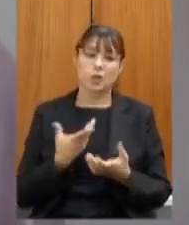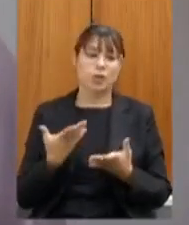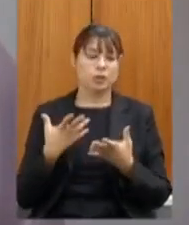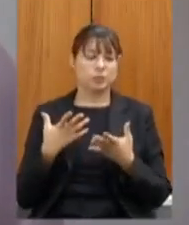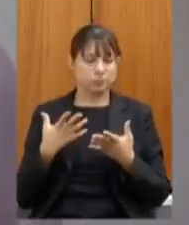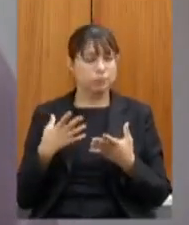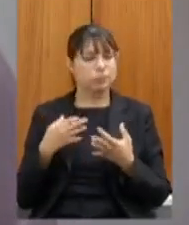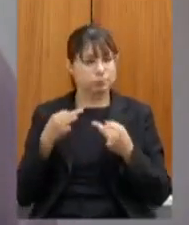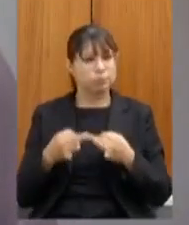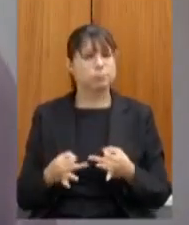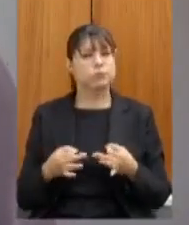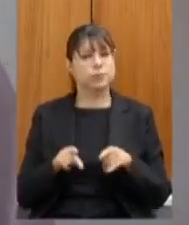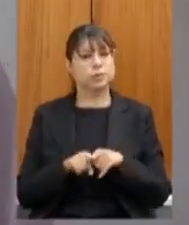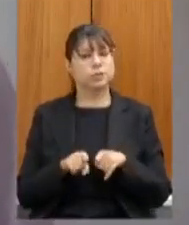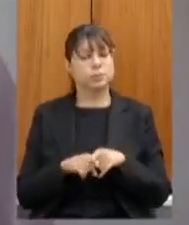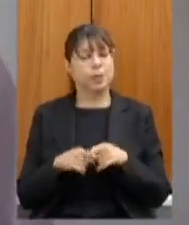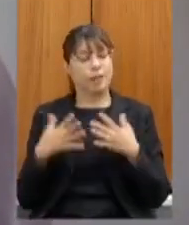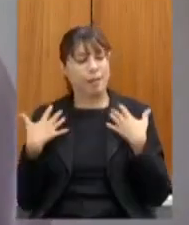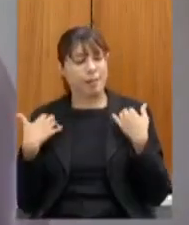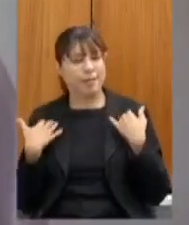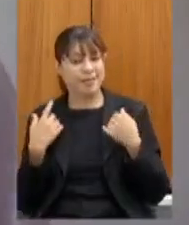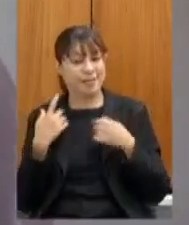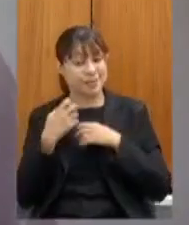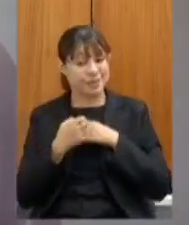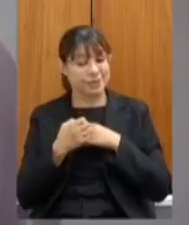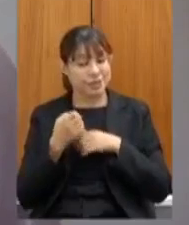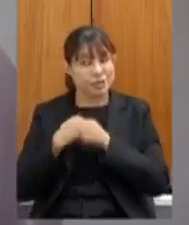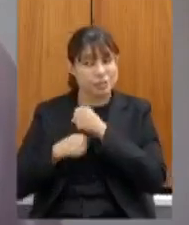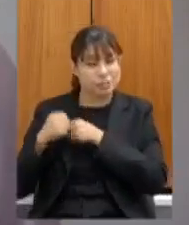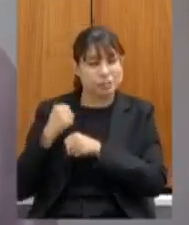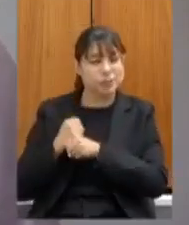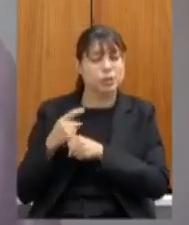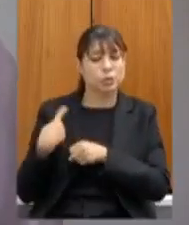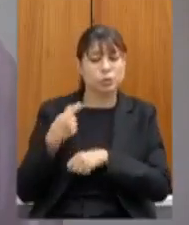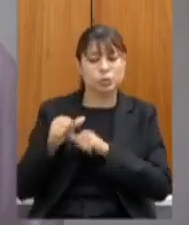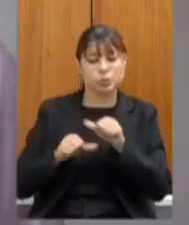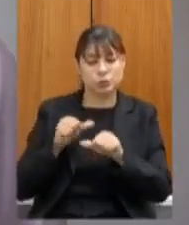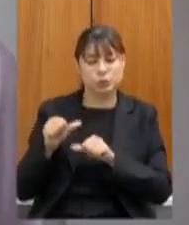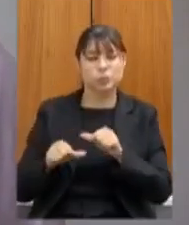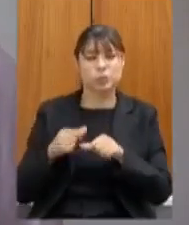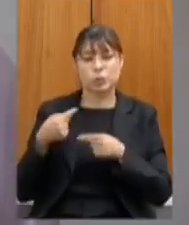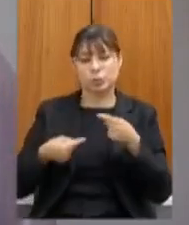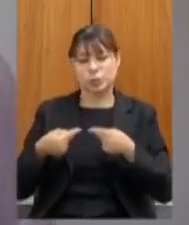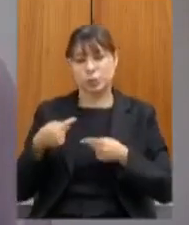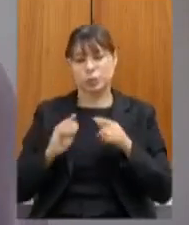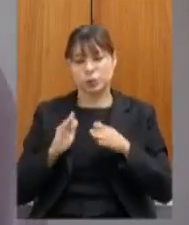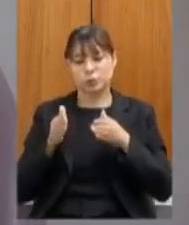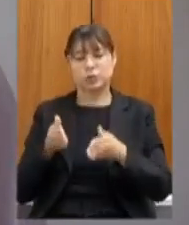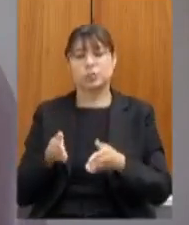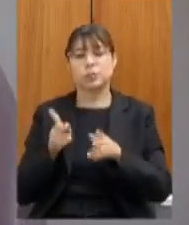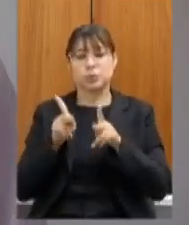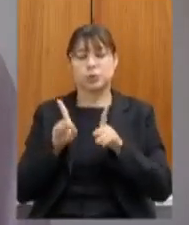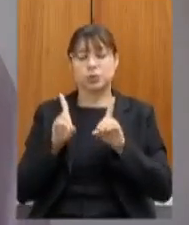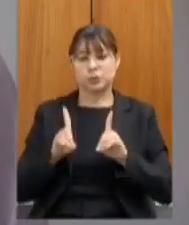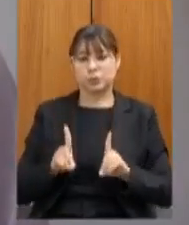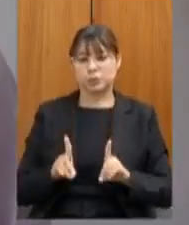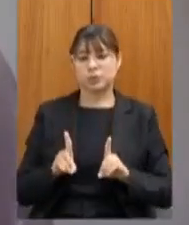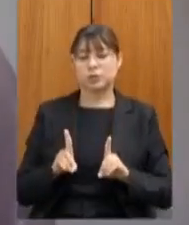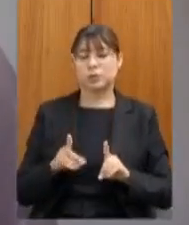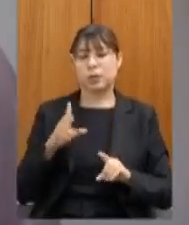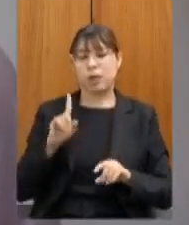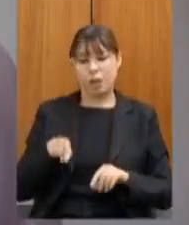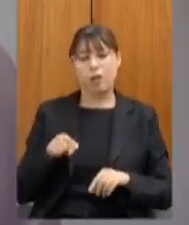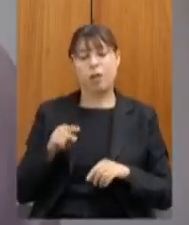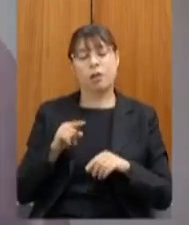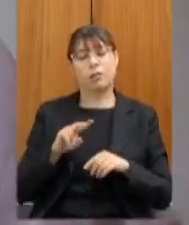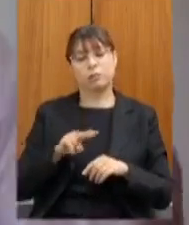de que a partir do ano passado a gente realmente transformou a política de atenção a pessoa com deficiência em política pública